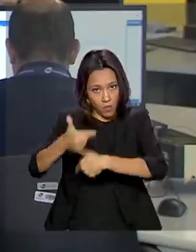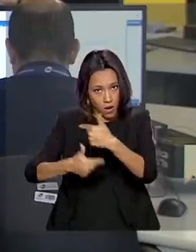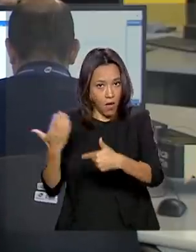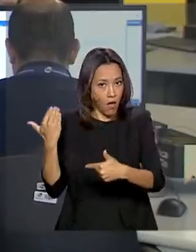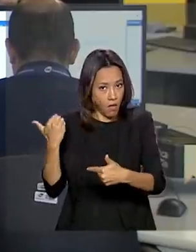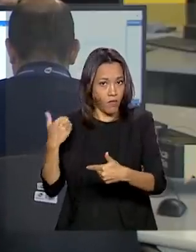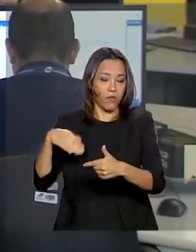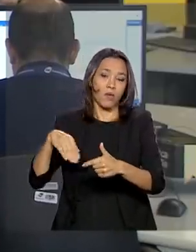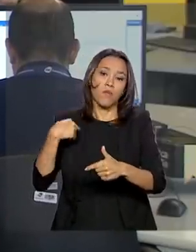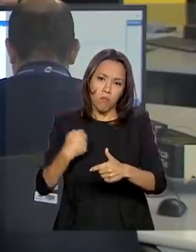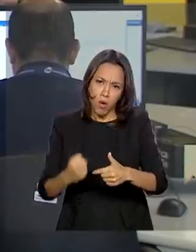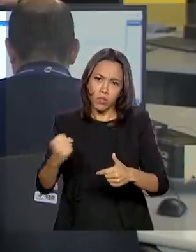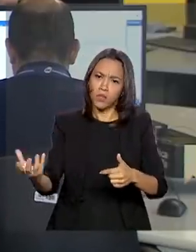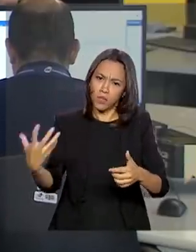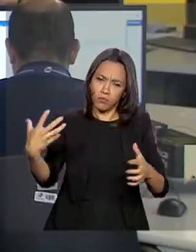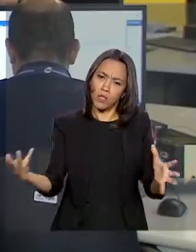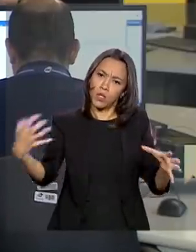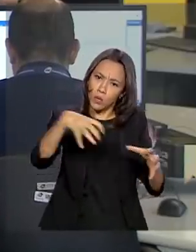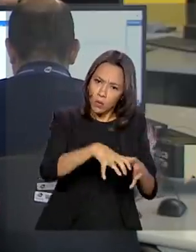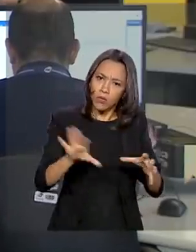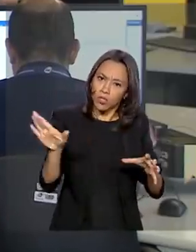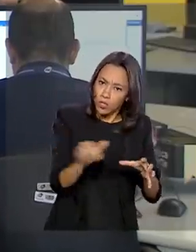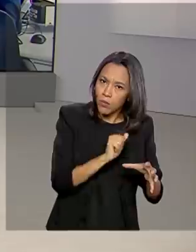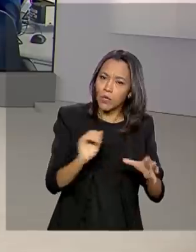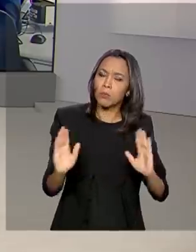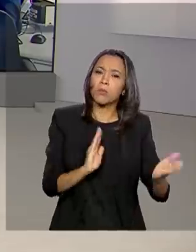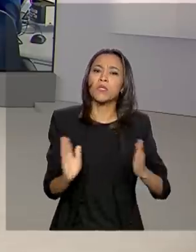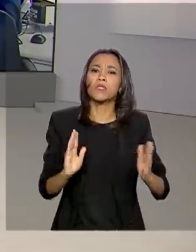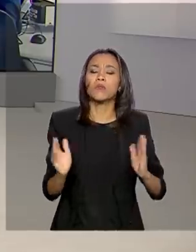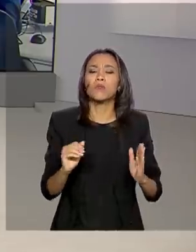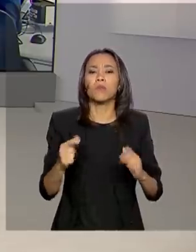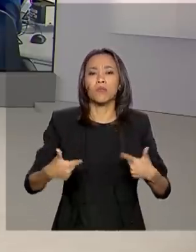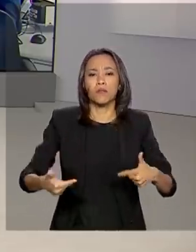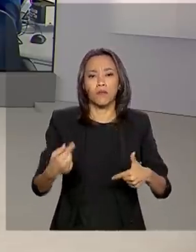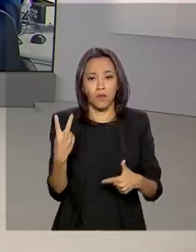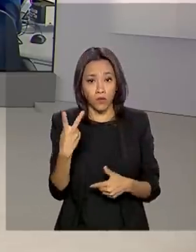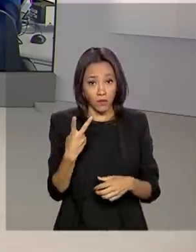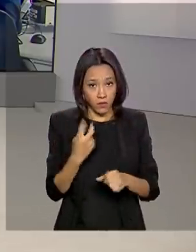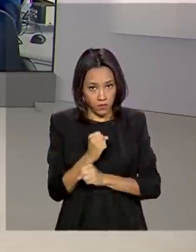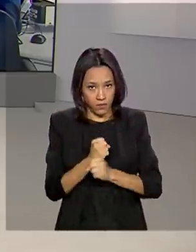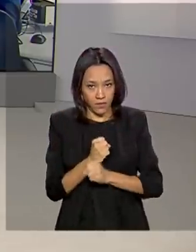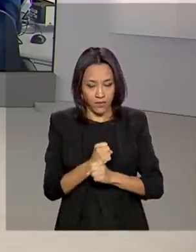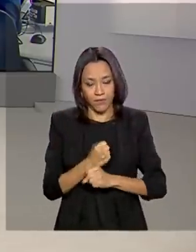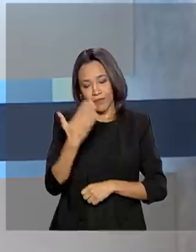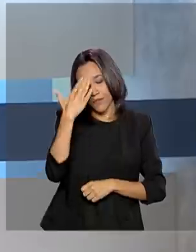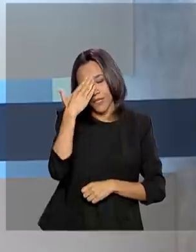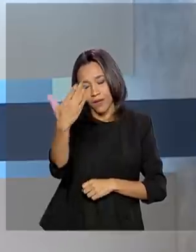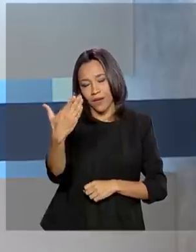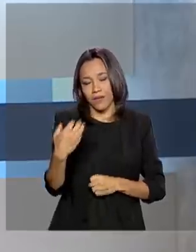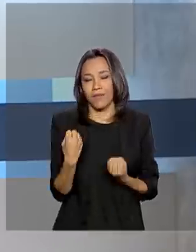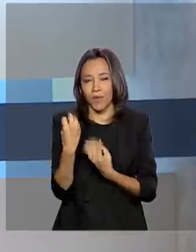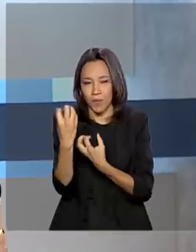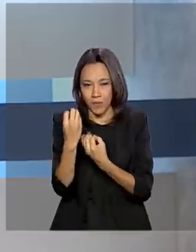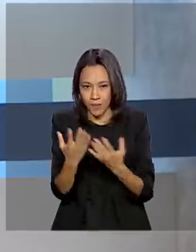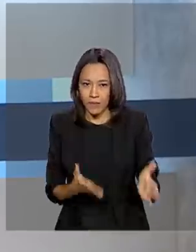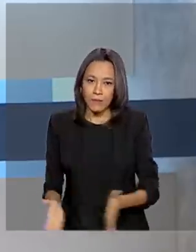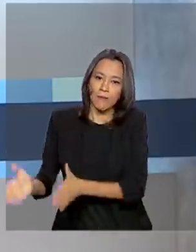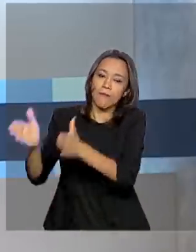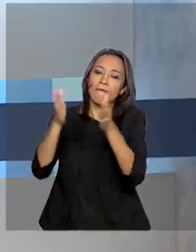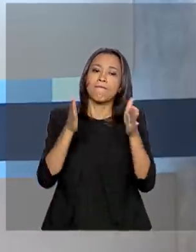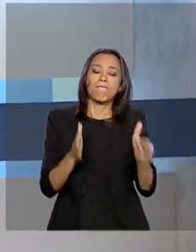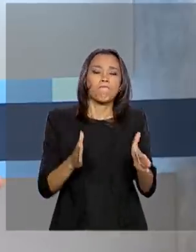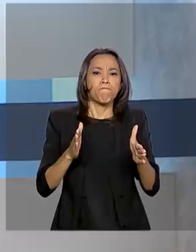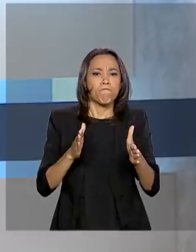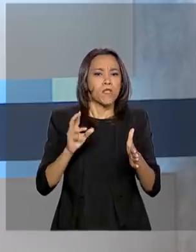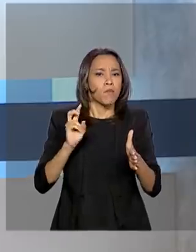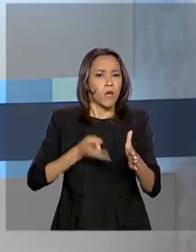projeto pelo período máximo de dois anos, Renata. Tá certo, Alessandra. Obrigada pelas suas informações. E para garantir